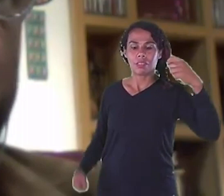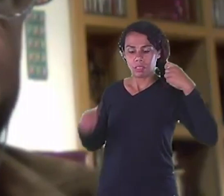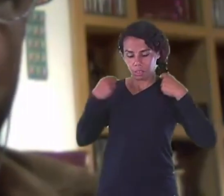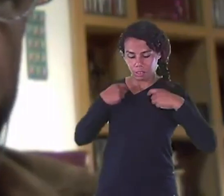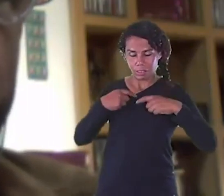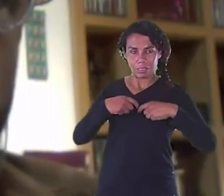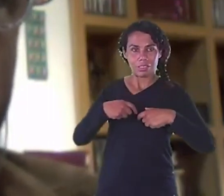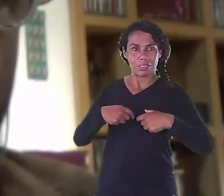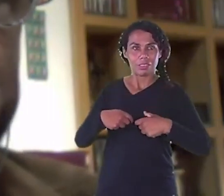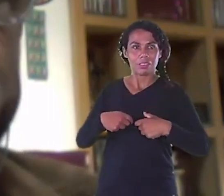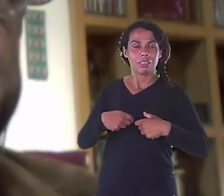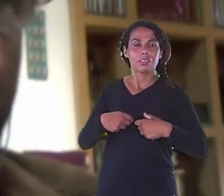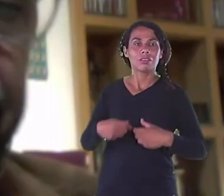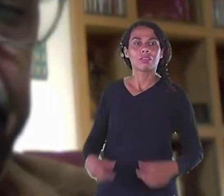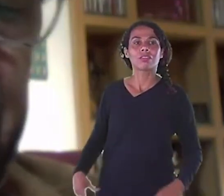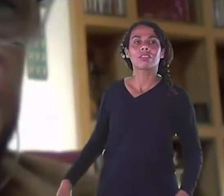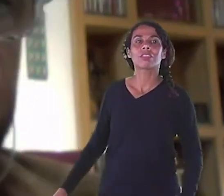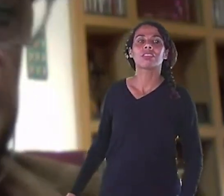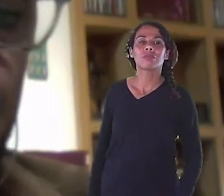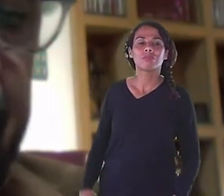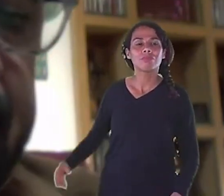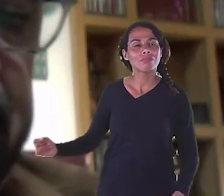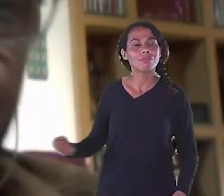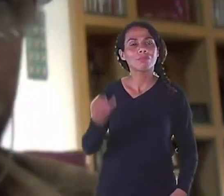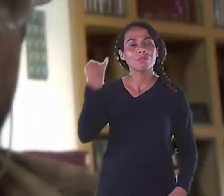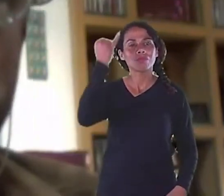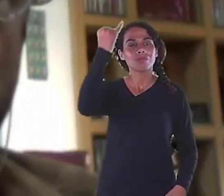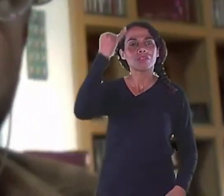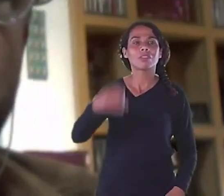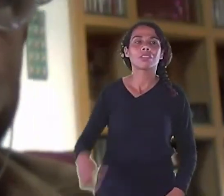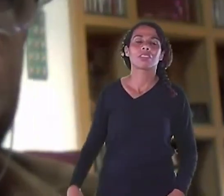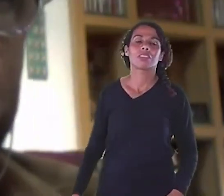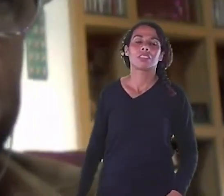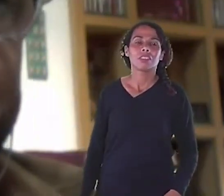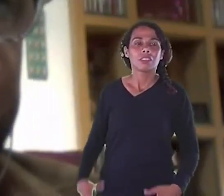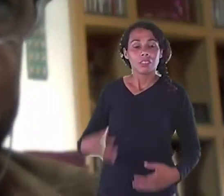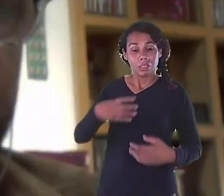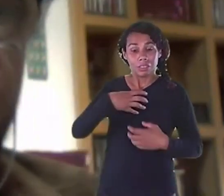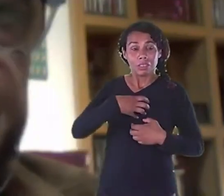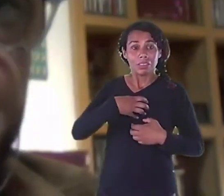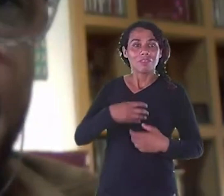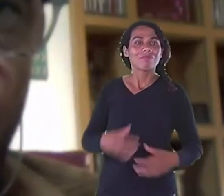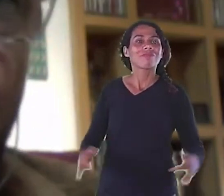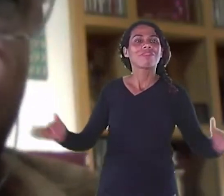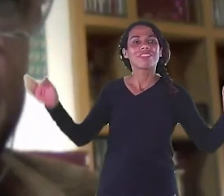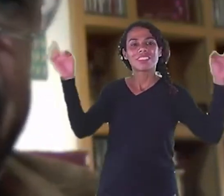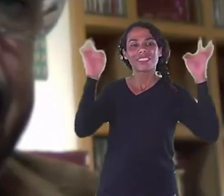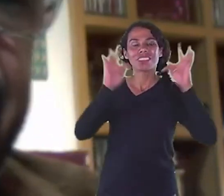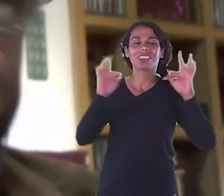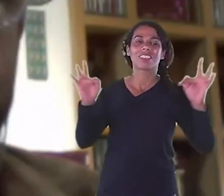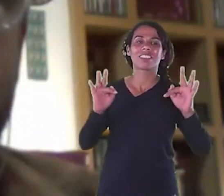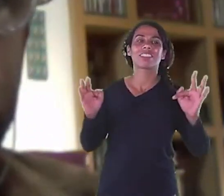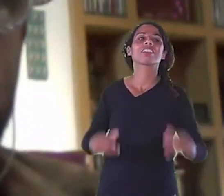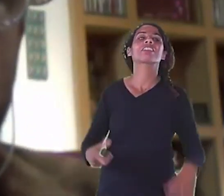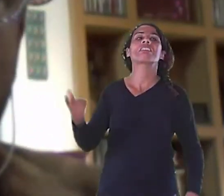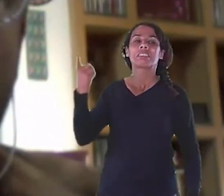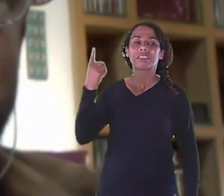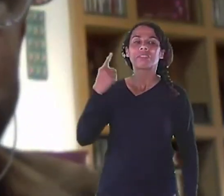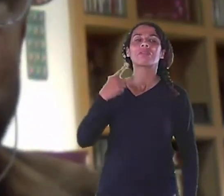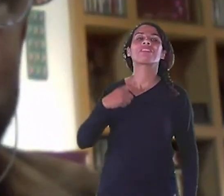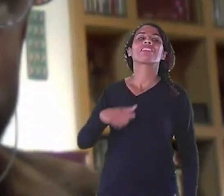chancela De cavaleiro Do rei Era uma distinção Então Este é um das Maiores comendas Da Itália Talvez a maior Comenda da Itália